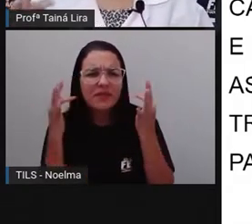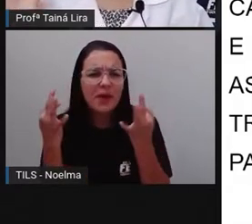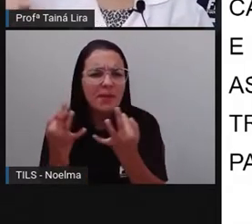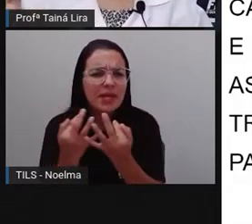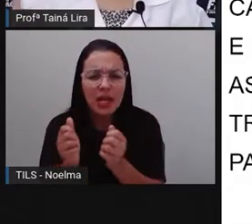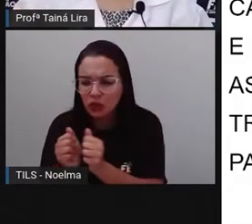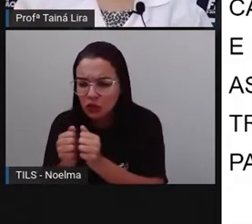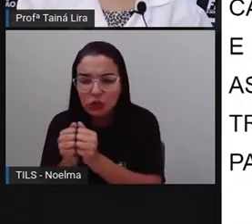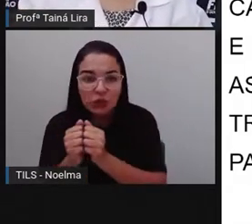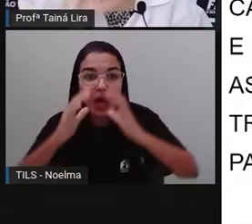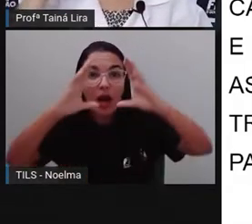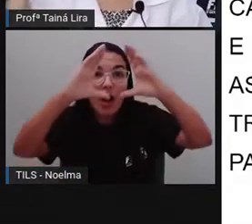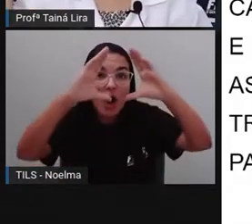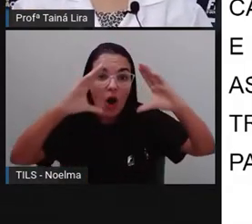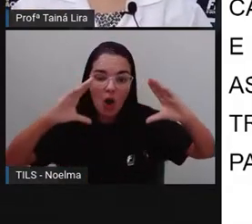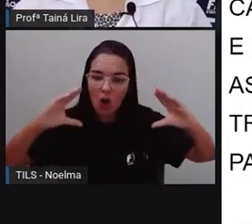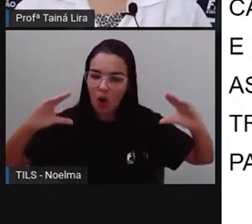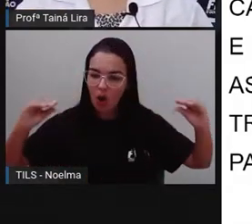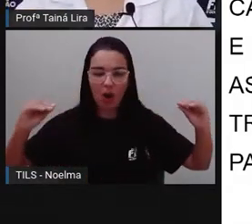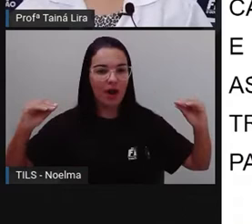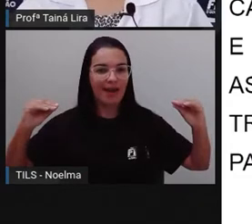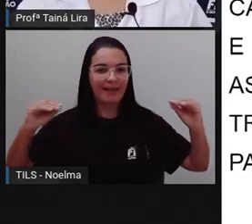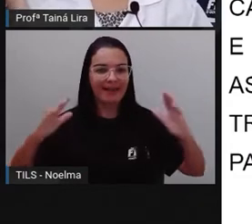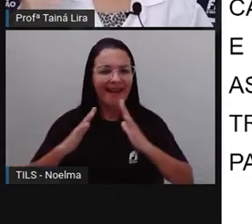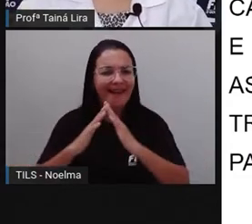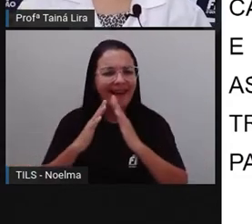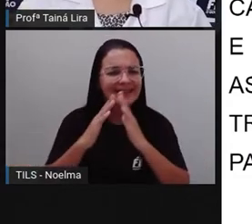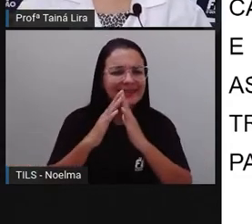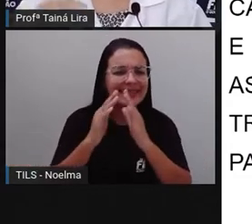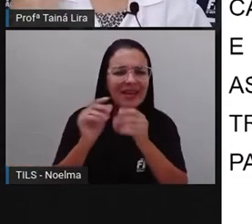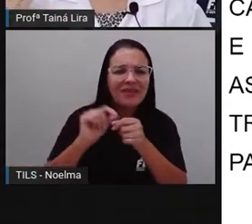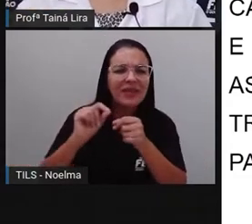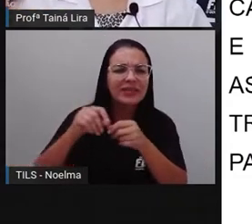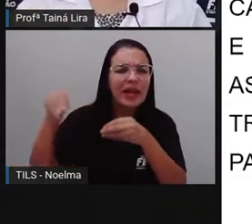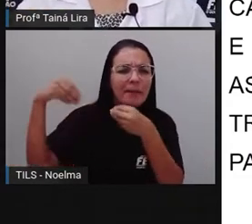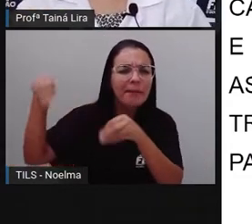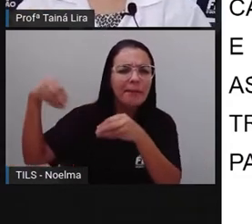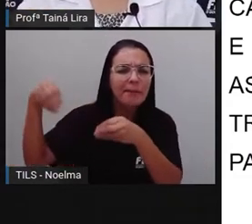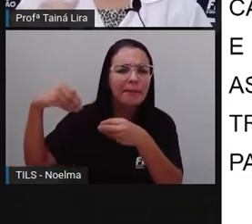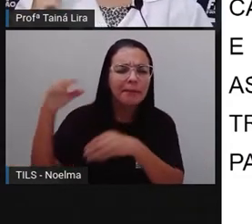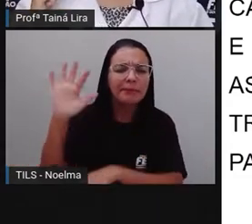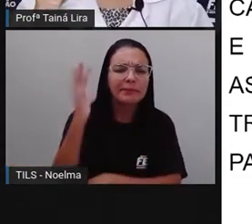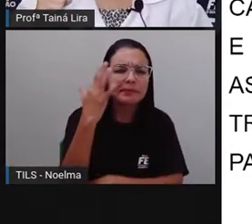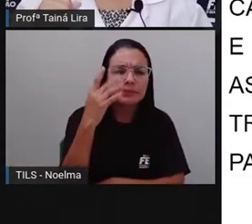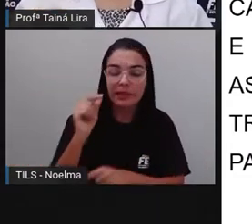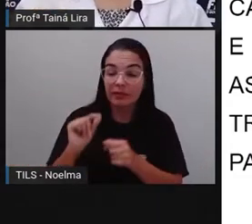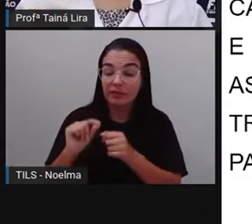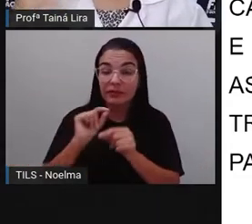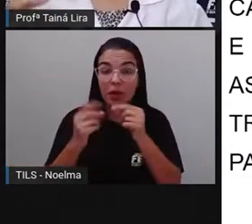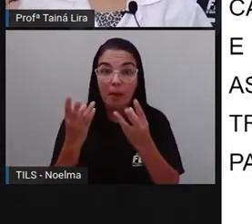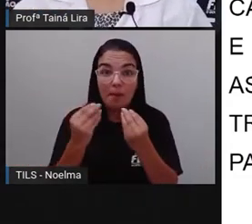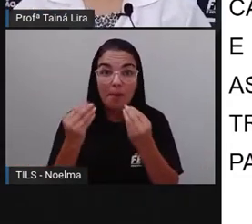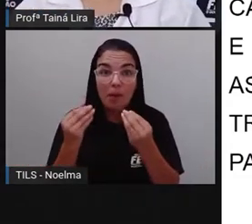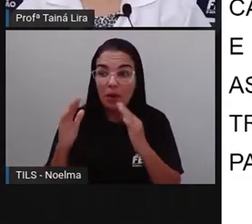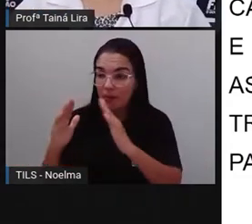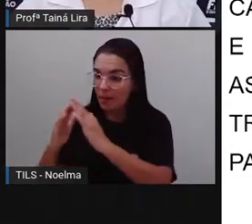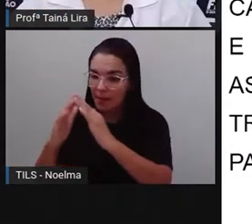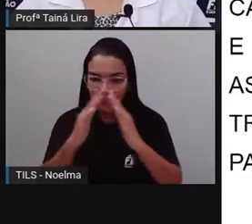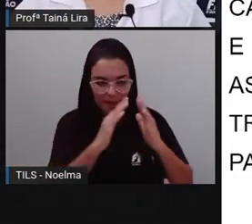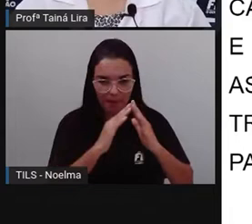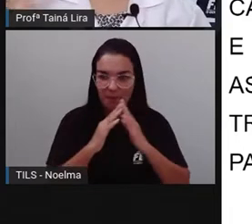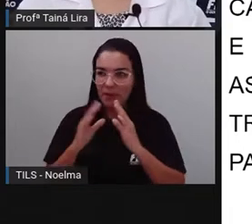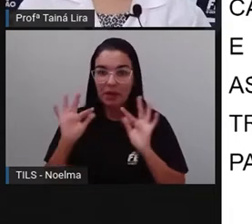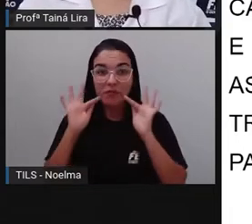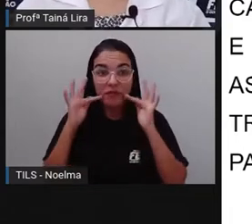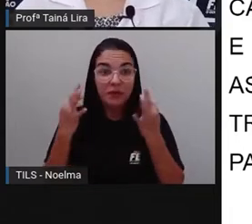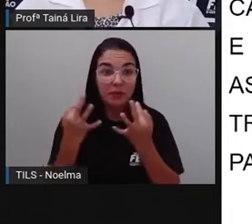né? É aquela casinha dos índios que é feita de palha e geralmente moram várias pessoas, né?